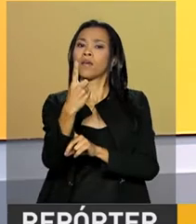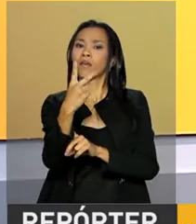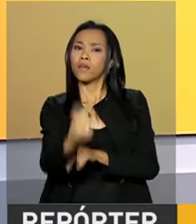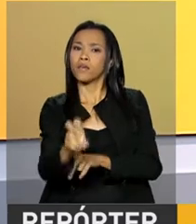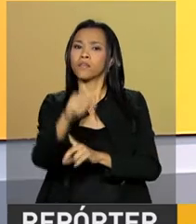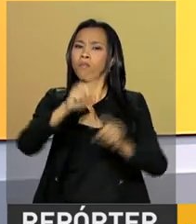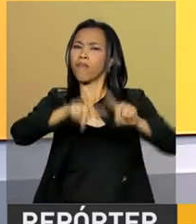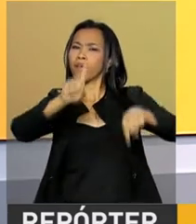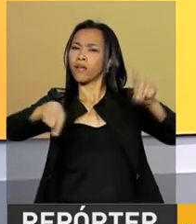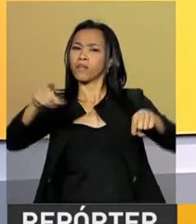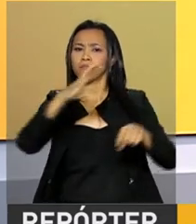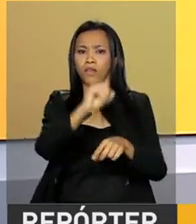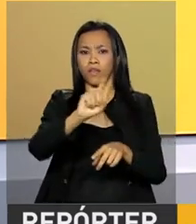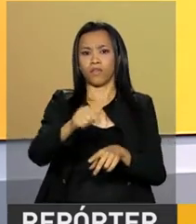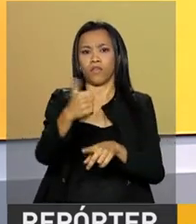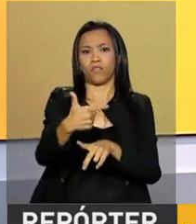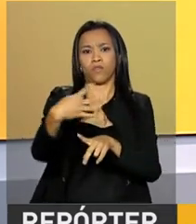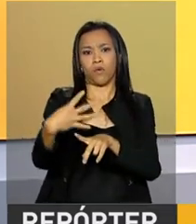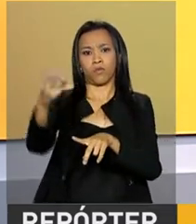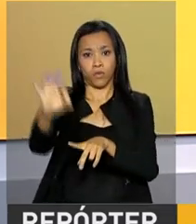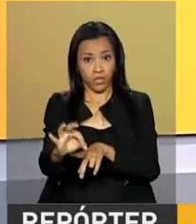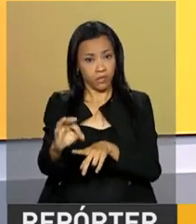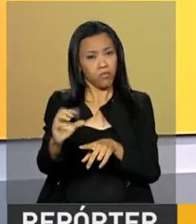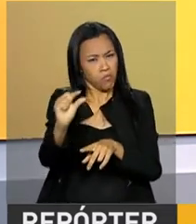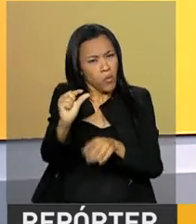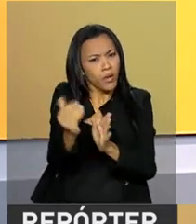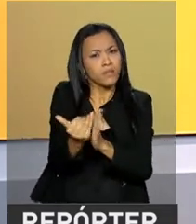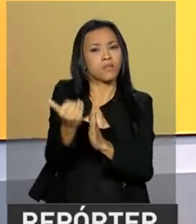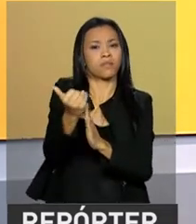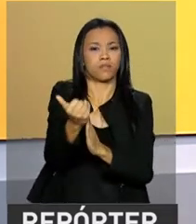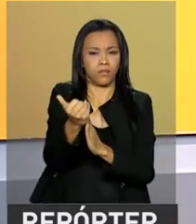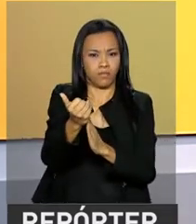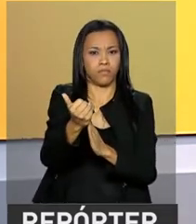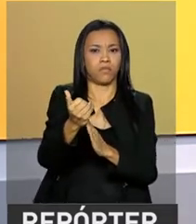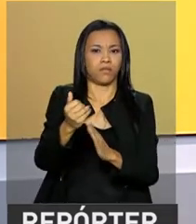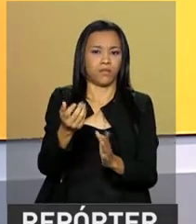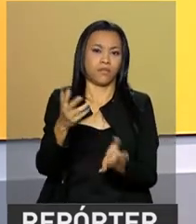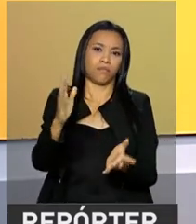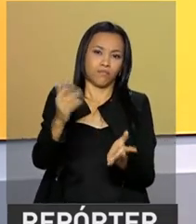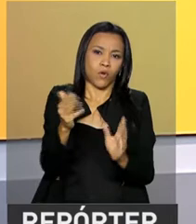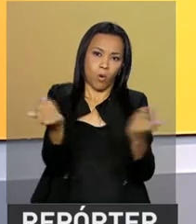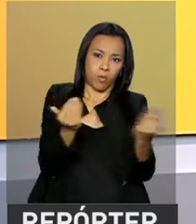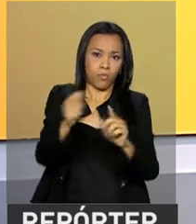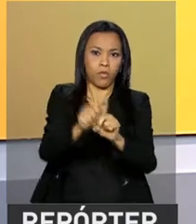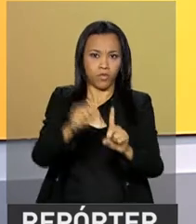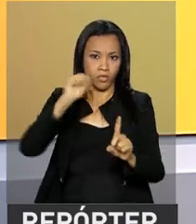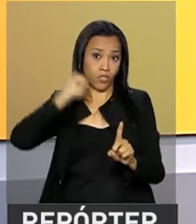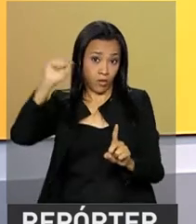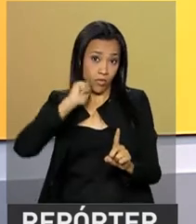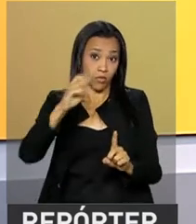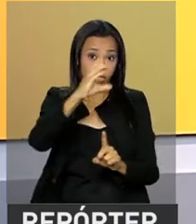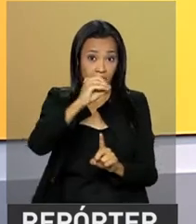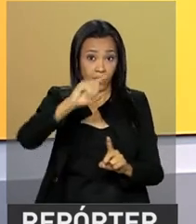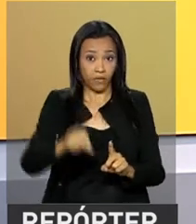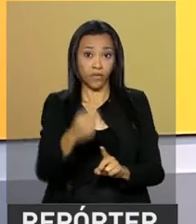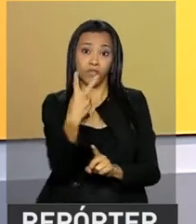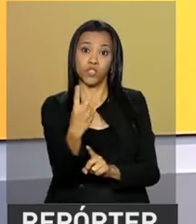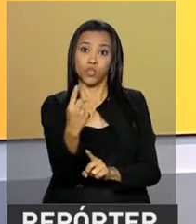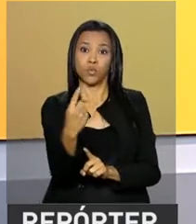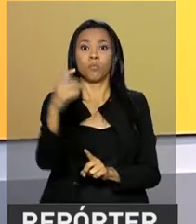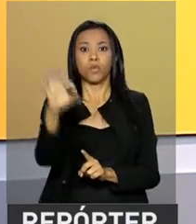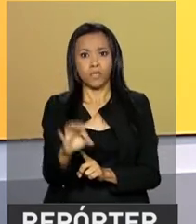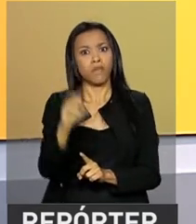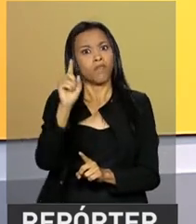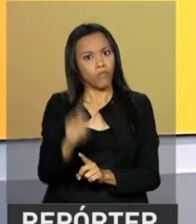,24% e ficou pouco acima da taxa de abril de 0,21%. Mesmo assim, foi o